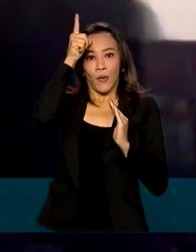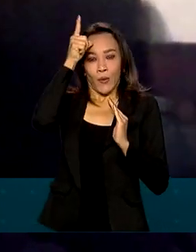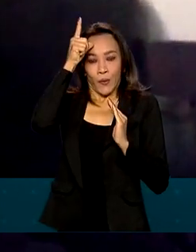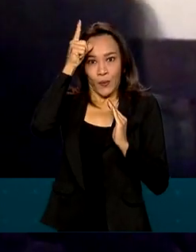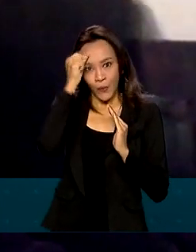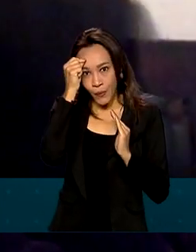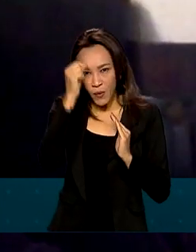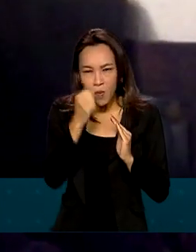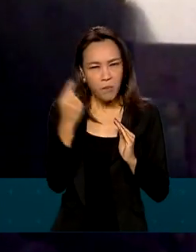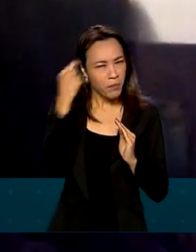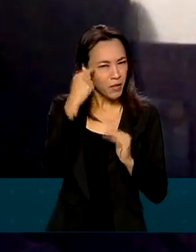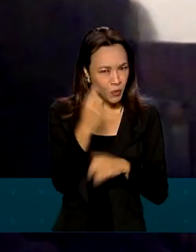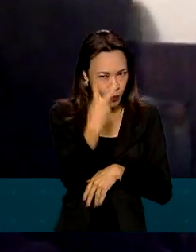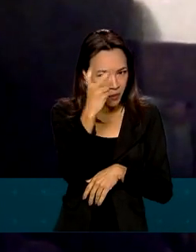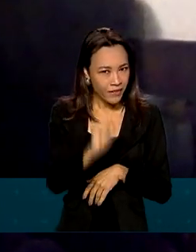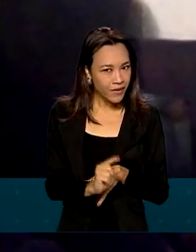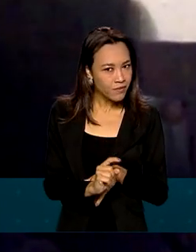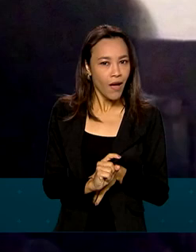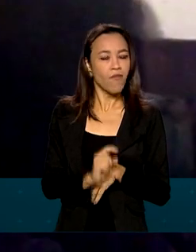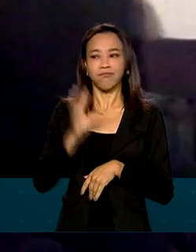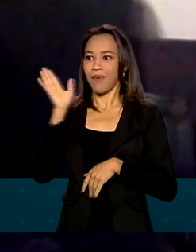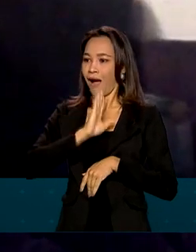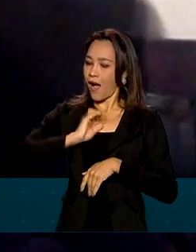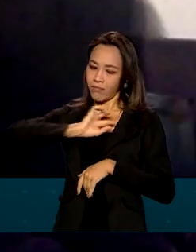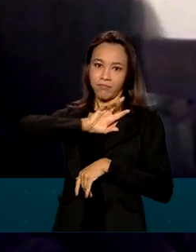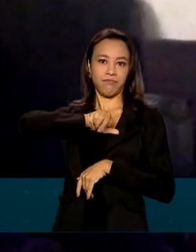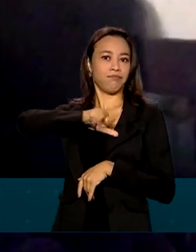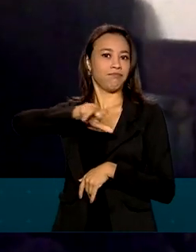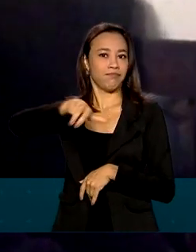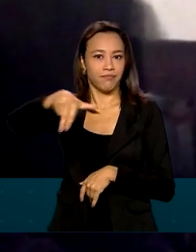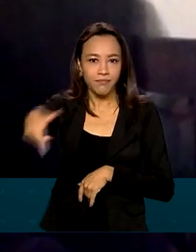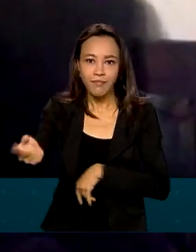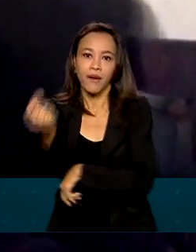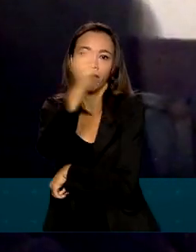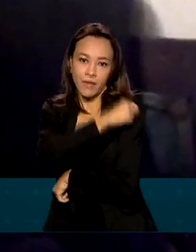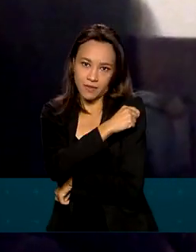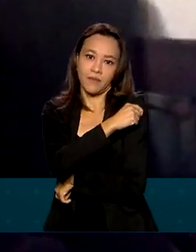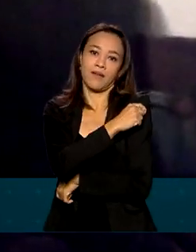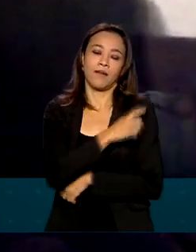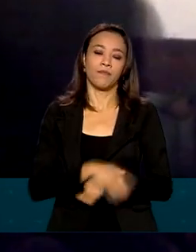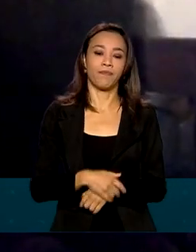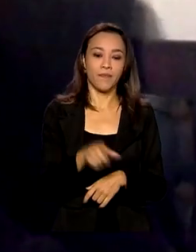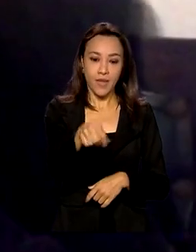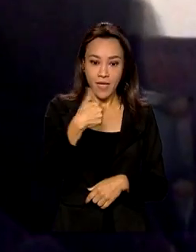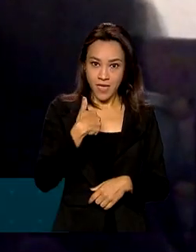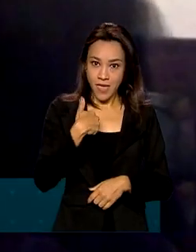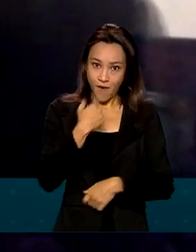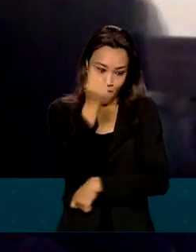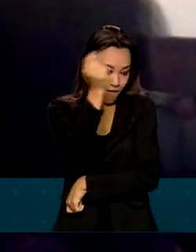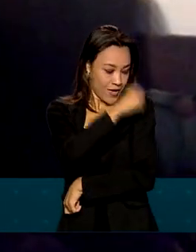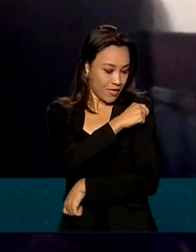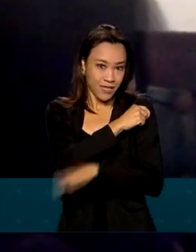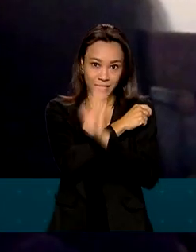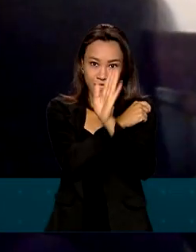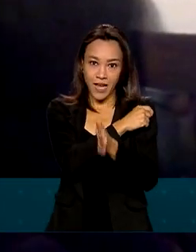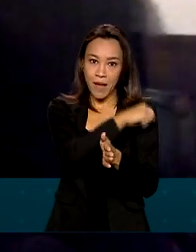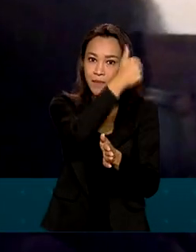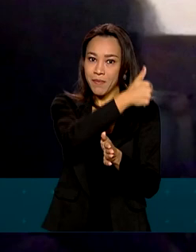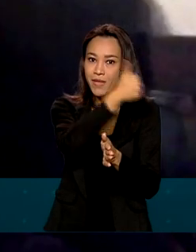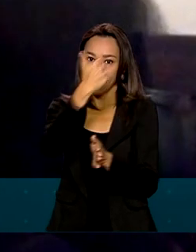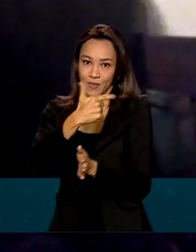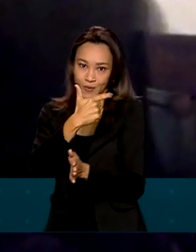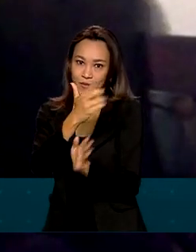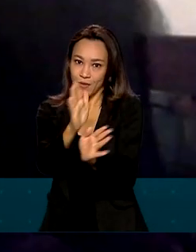hora, não pensou duas vezes. Garantiu a imunização completa. Com a vacina que eu tomei, que foi primeira e segunda